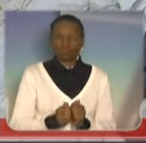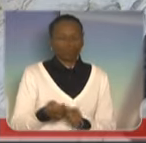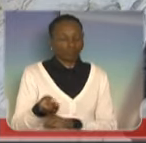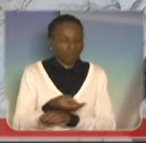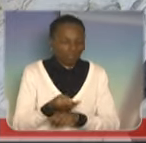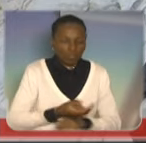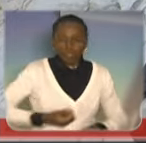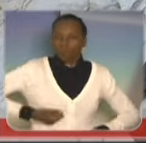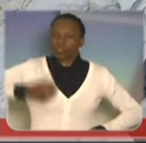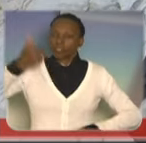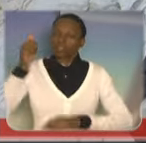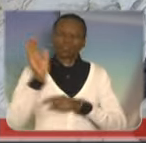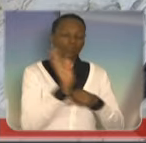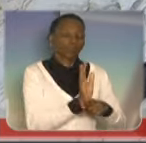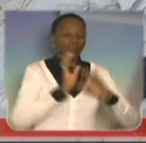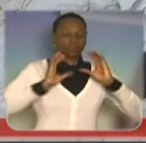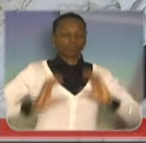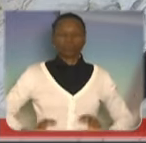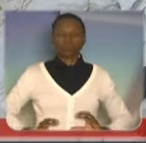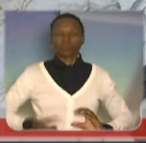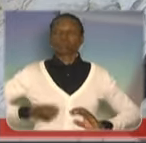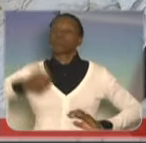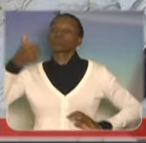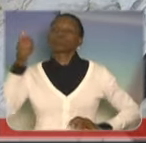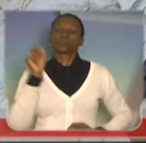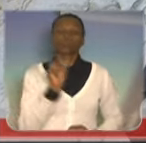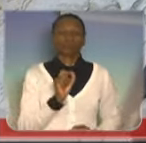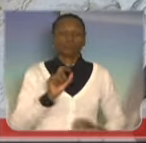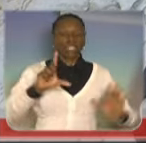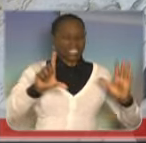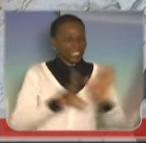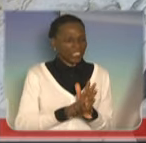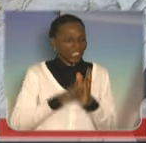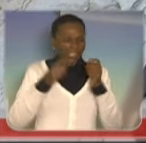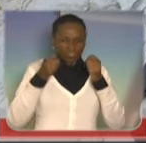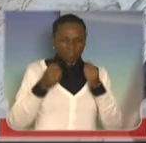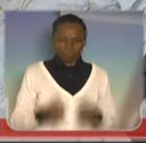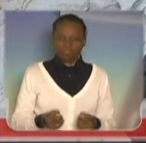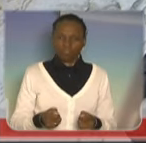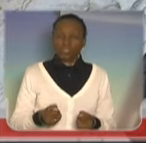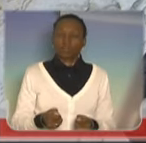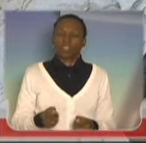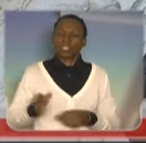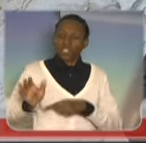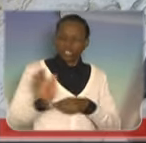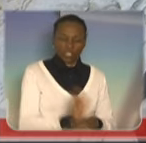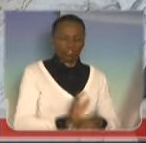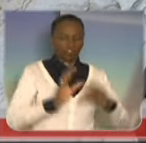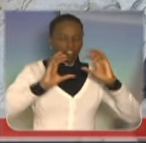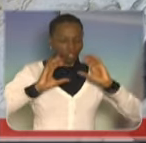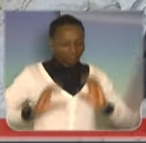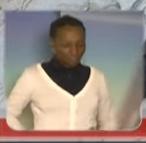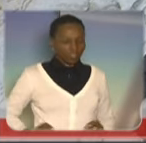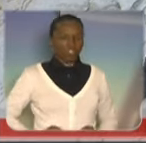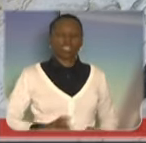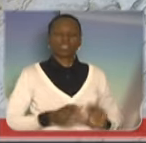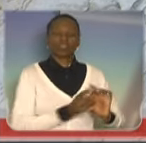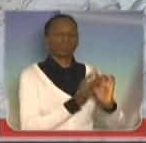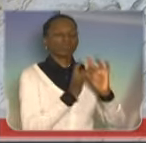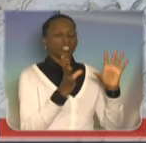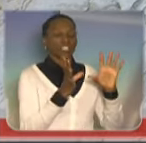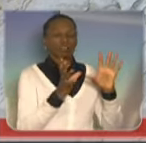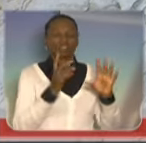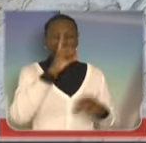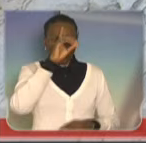é uma lei forte, que mantenha todo cidadão de bem e liberdade, com seus direitos garantidos, e que coloque o